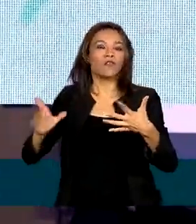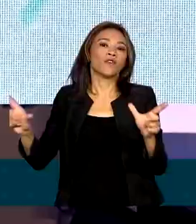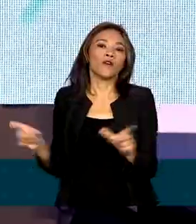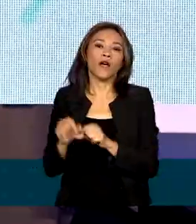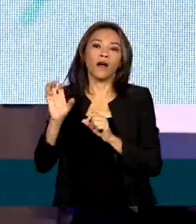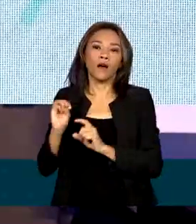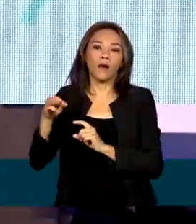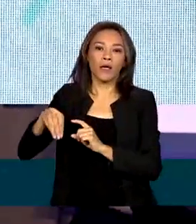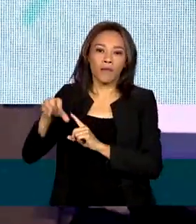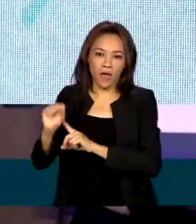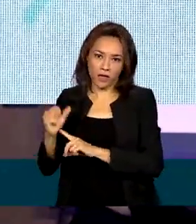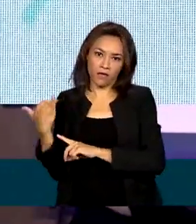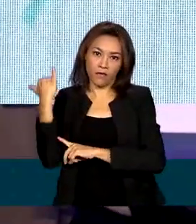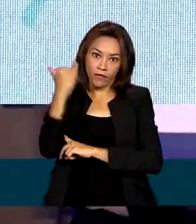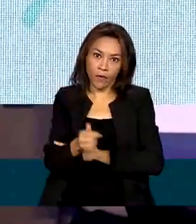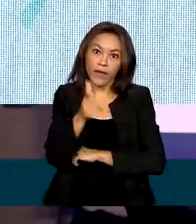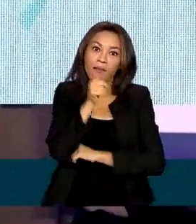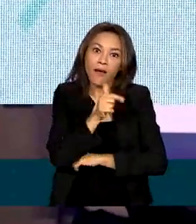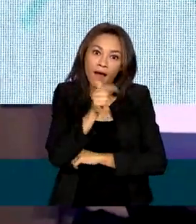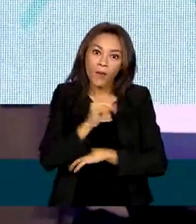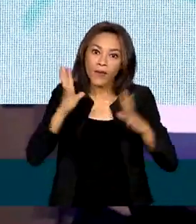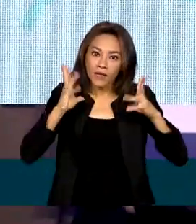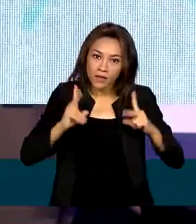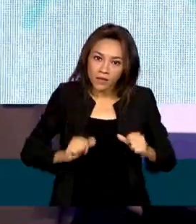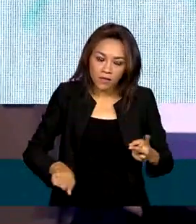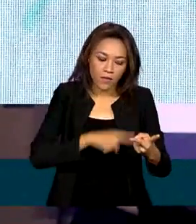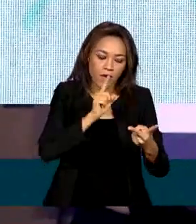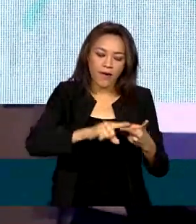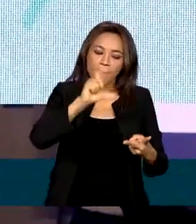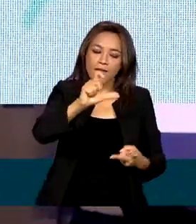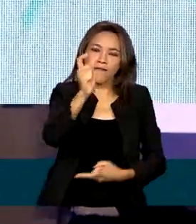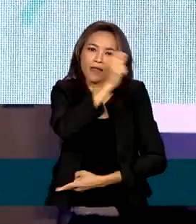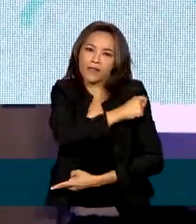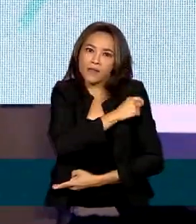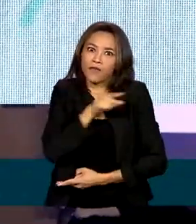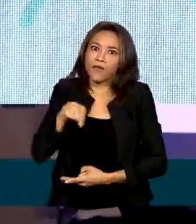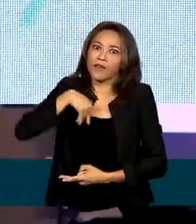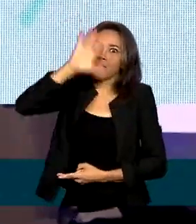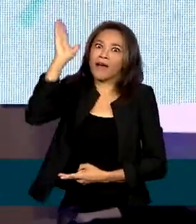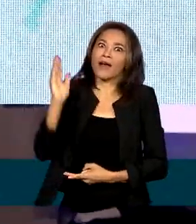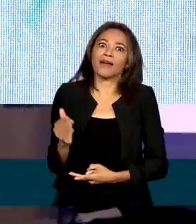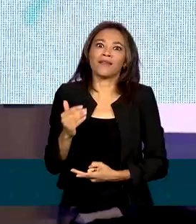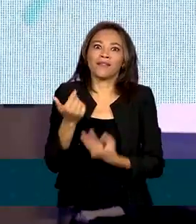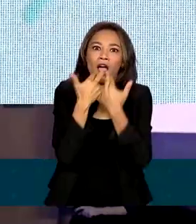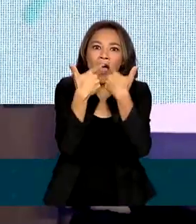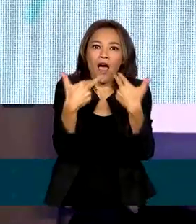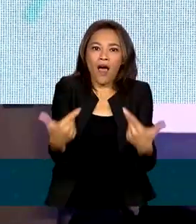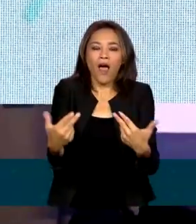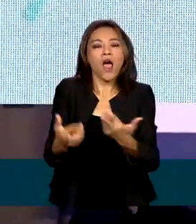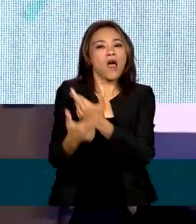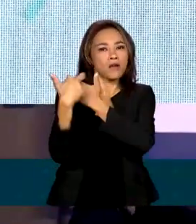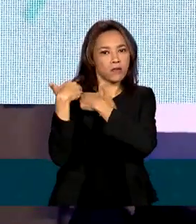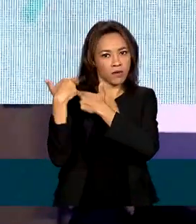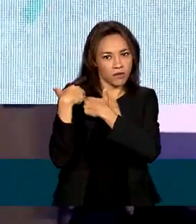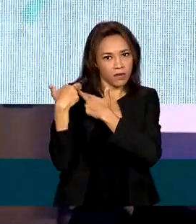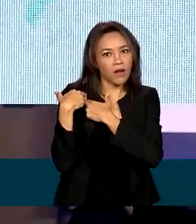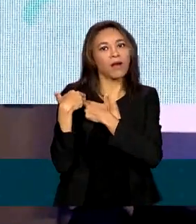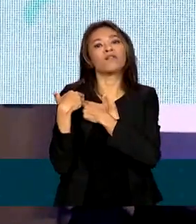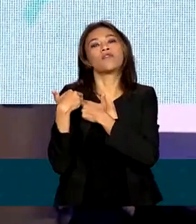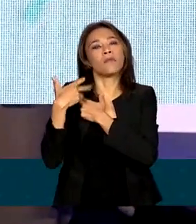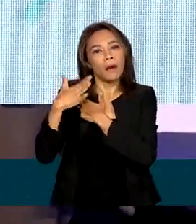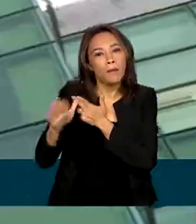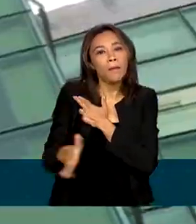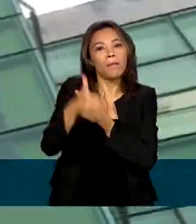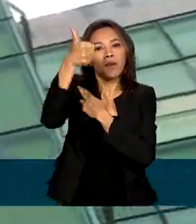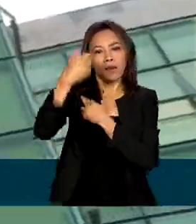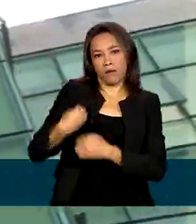Saúde, água potável e vacina foram as grandes inovações responsáveis pelo aumento da expectativa